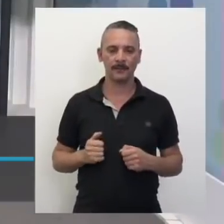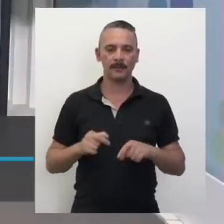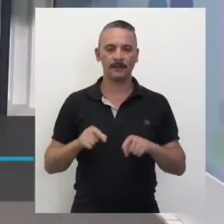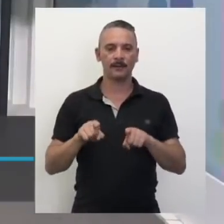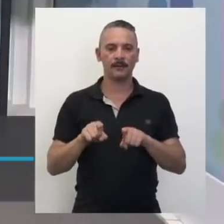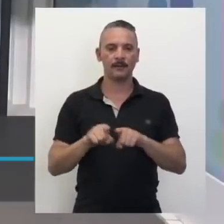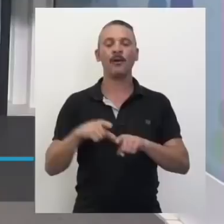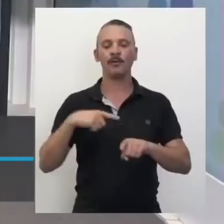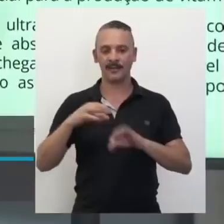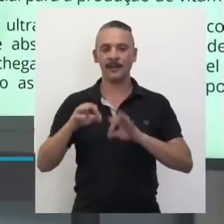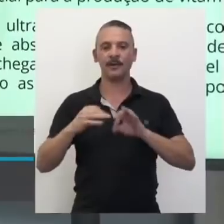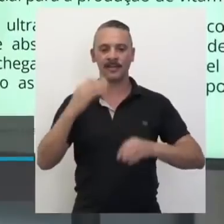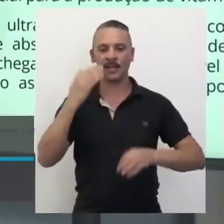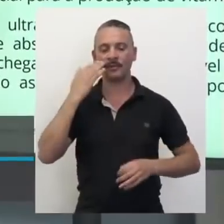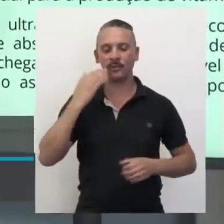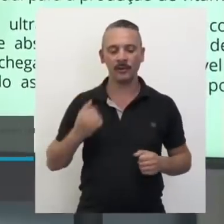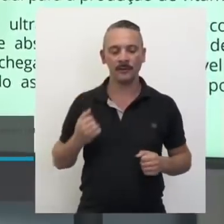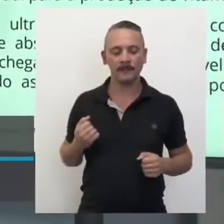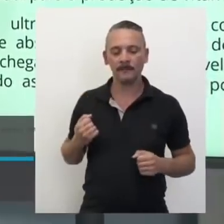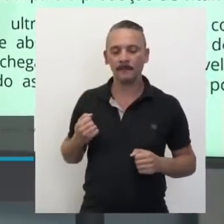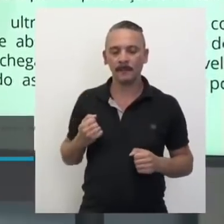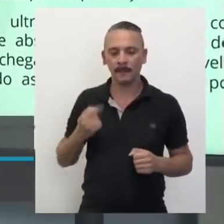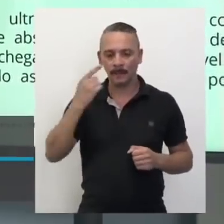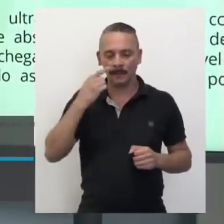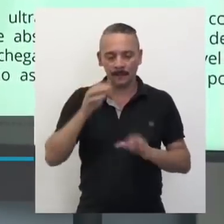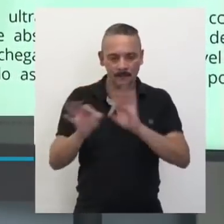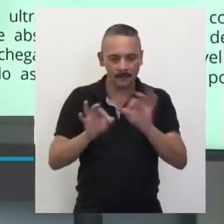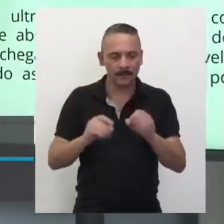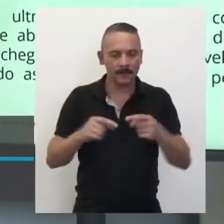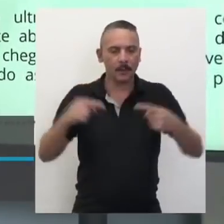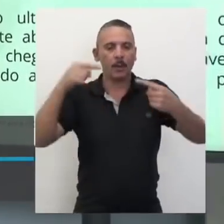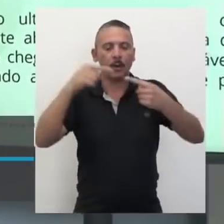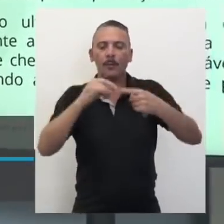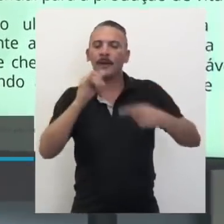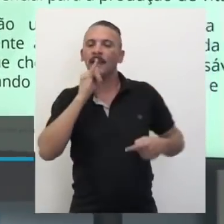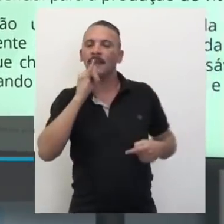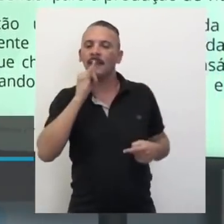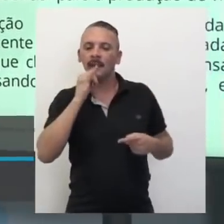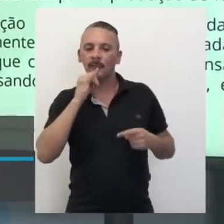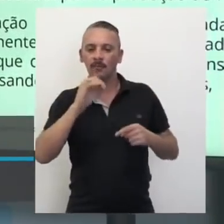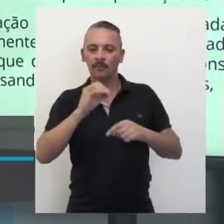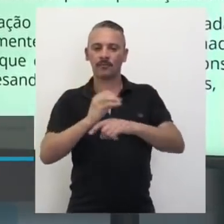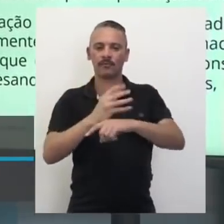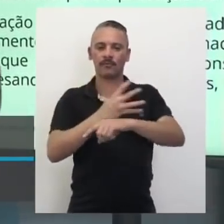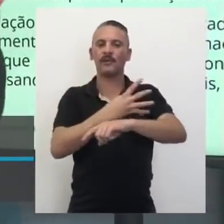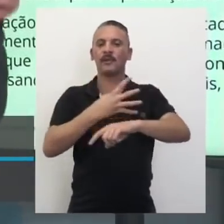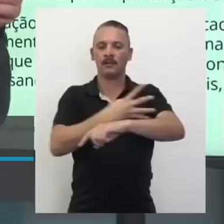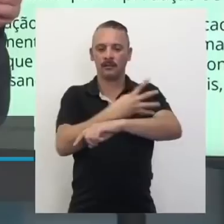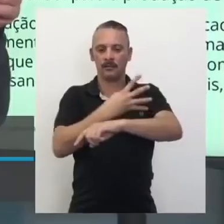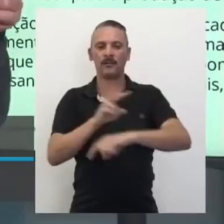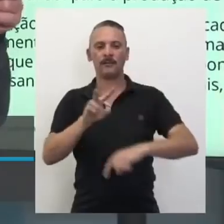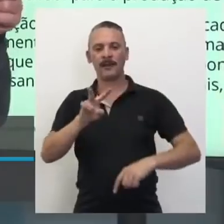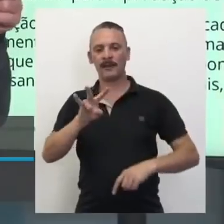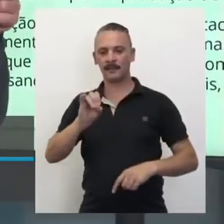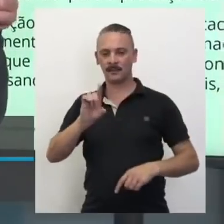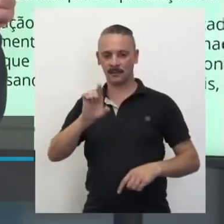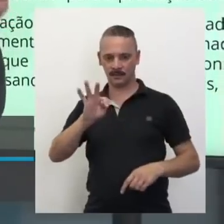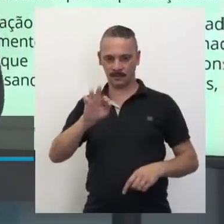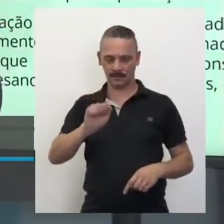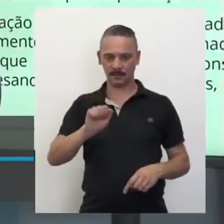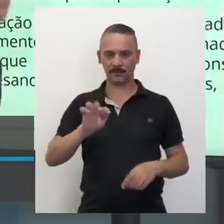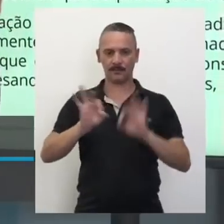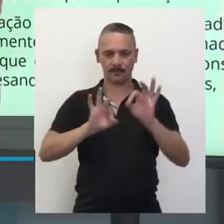ionizantes, que é onde se encaixa aí a ultravioleta. A infravermelha é uma luz que eu não vejo,